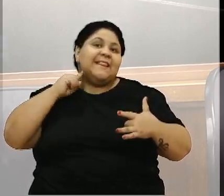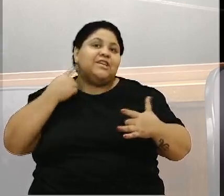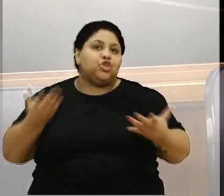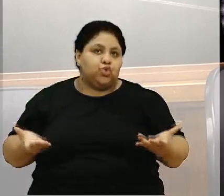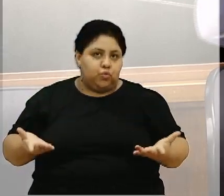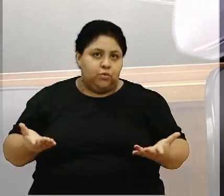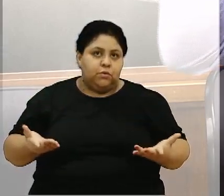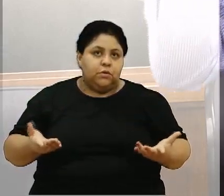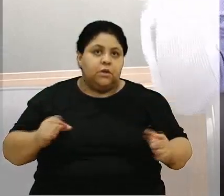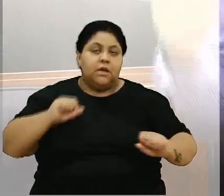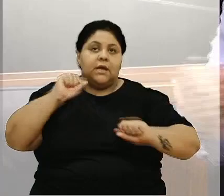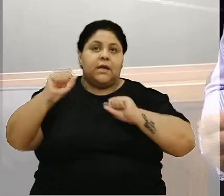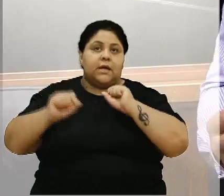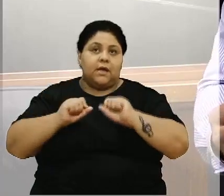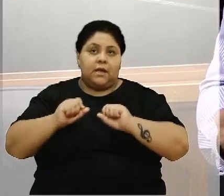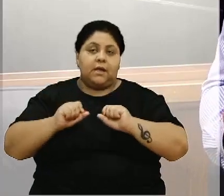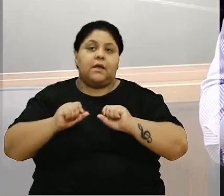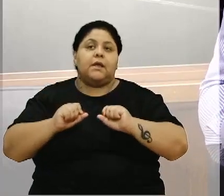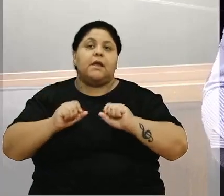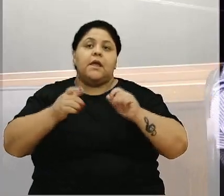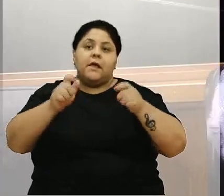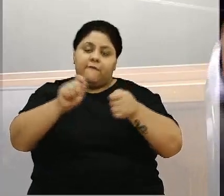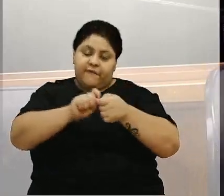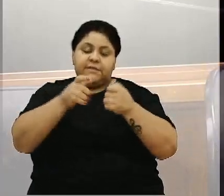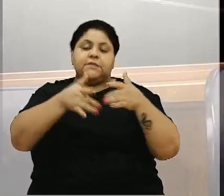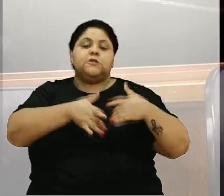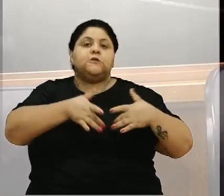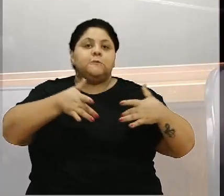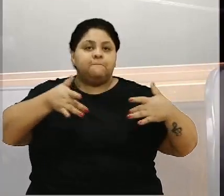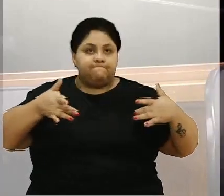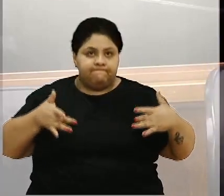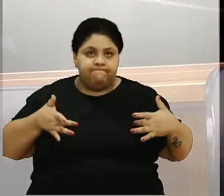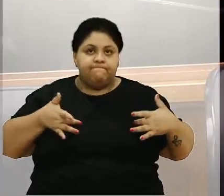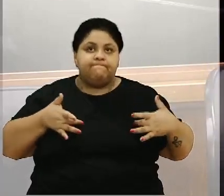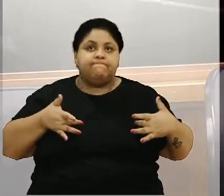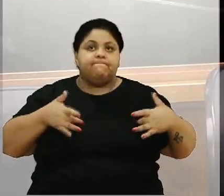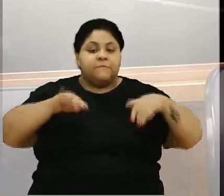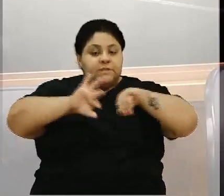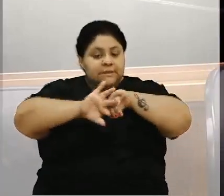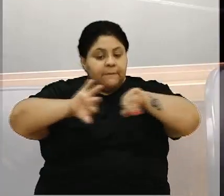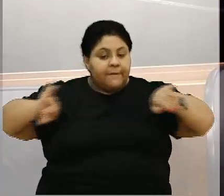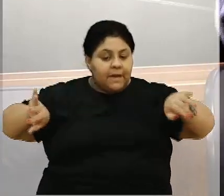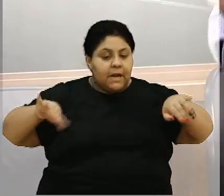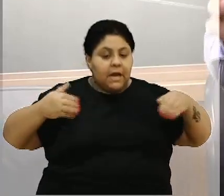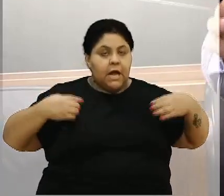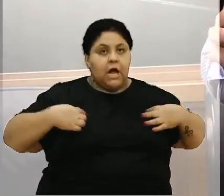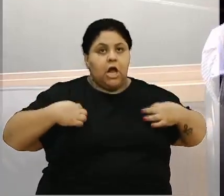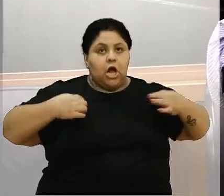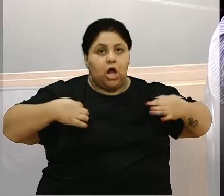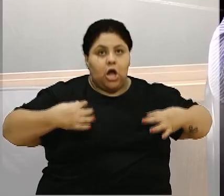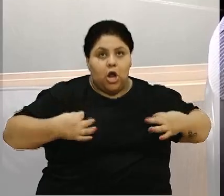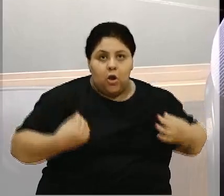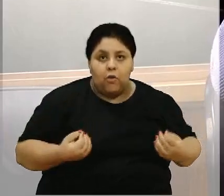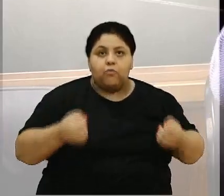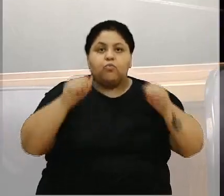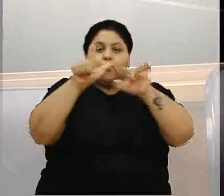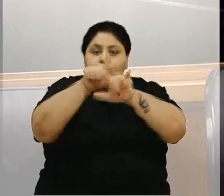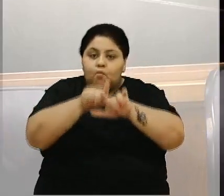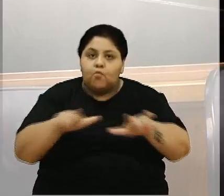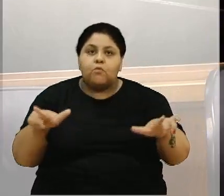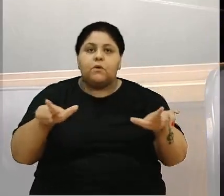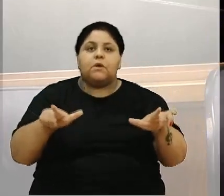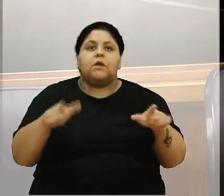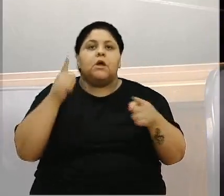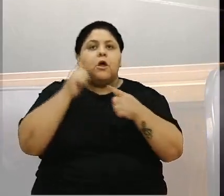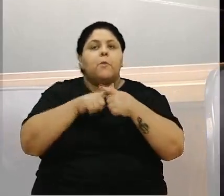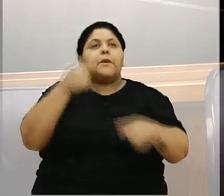Quem quer praticar sua solidariedade vai separar sua roupa, de preferência lavar, porque pensa que lá